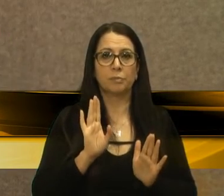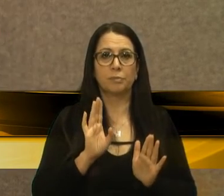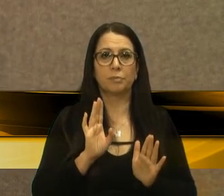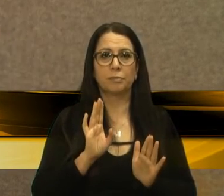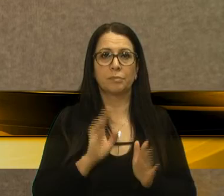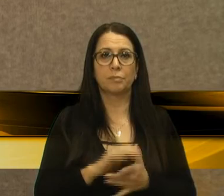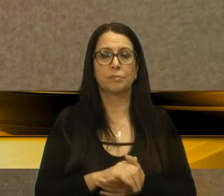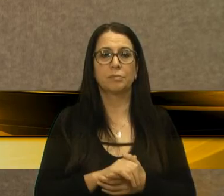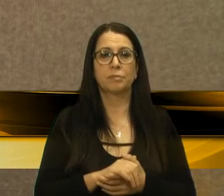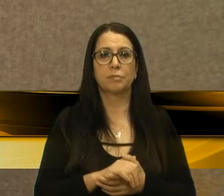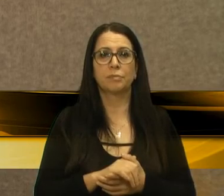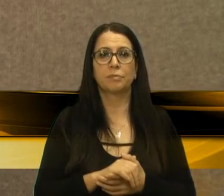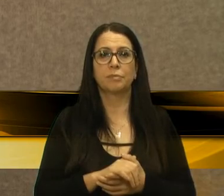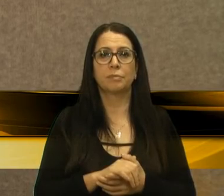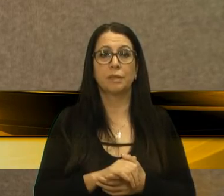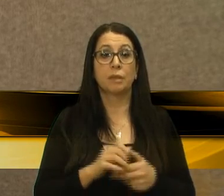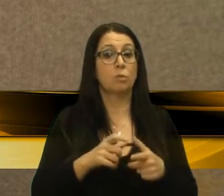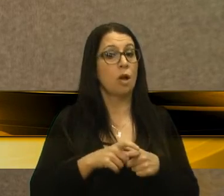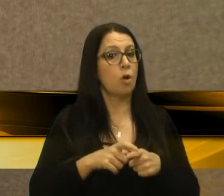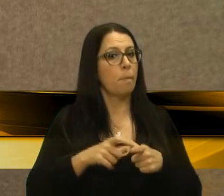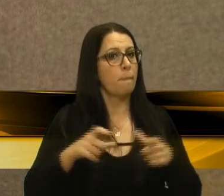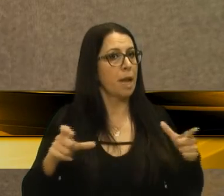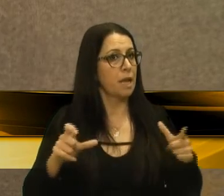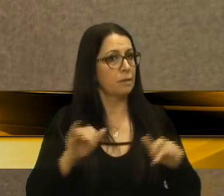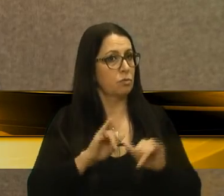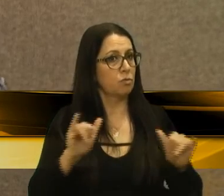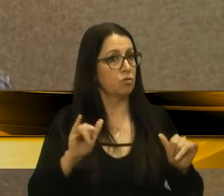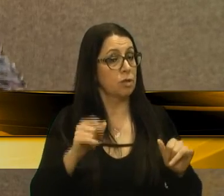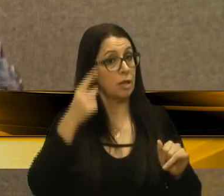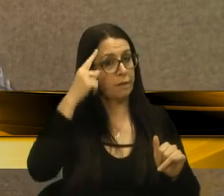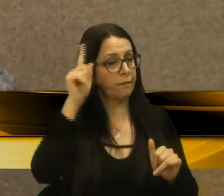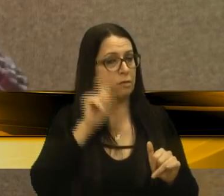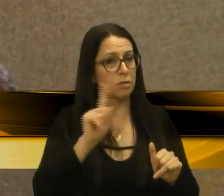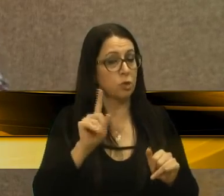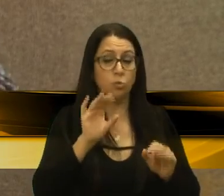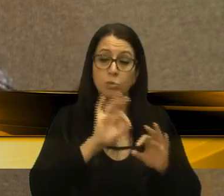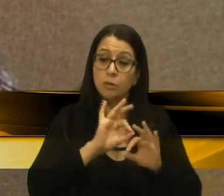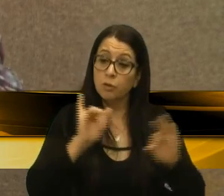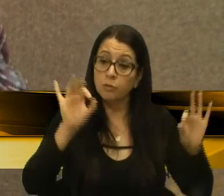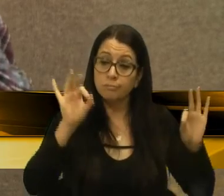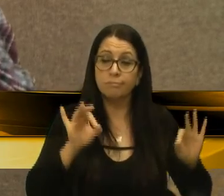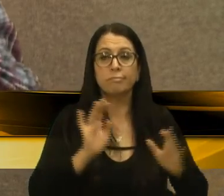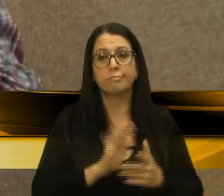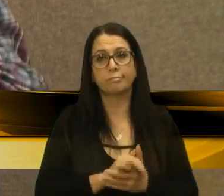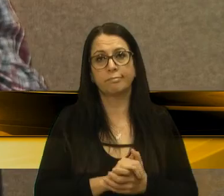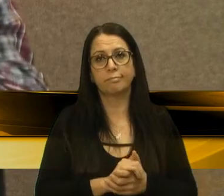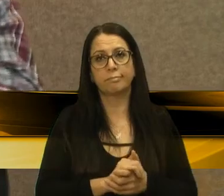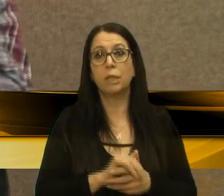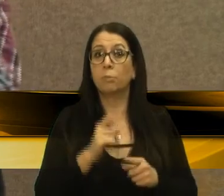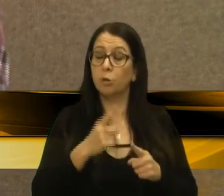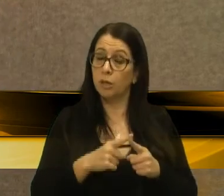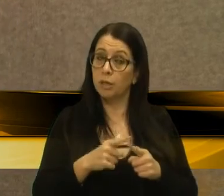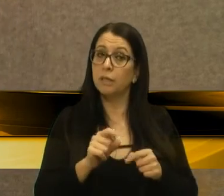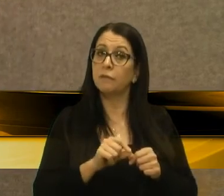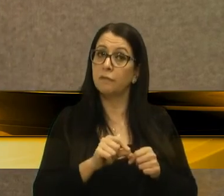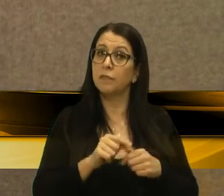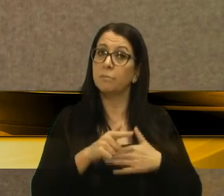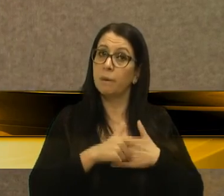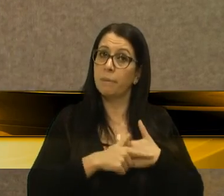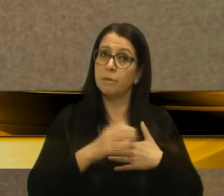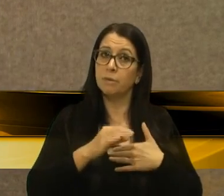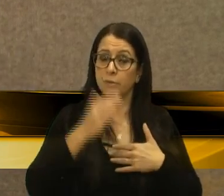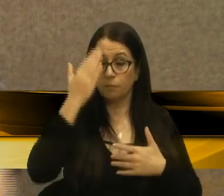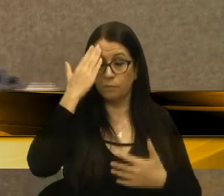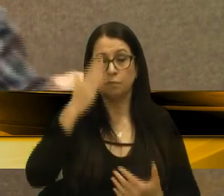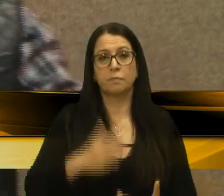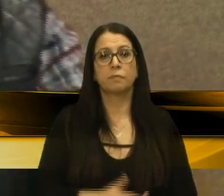o outro, não aumenta e nem inventa. Só dá a notícia correta, porque aí estamos fazendo o papel certo. Muito obrigado.